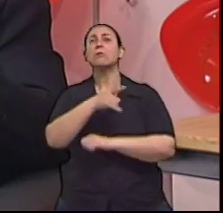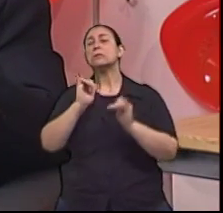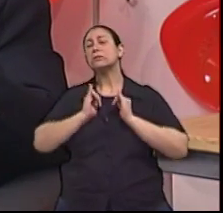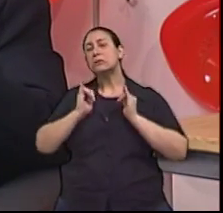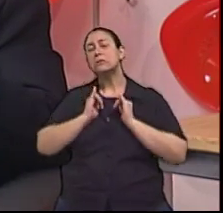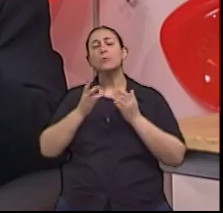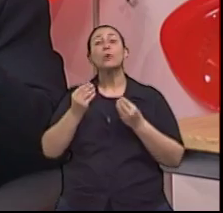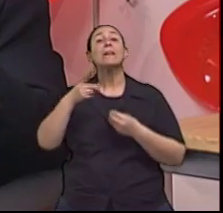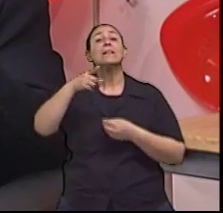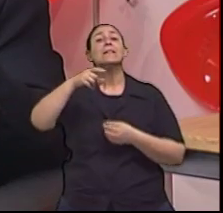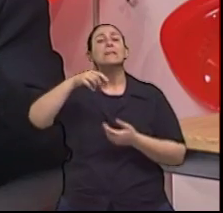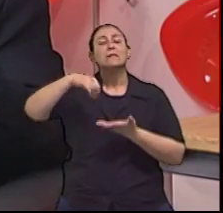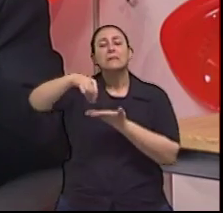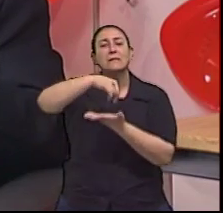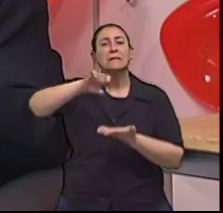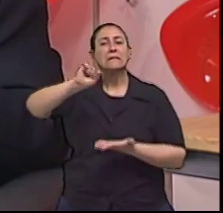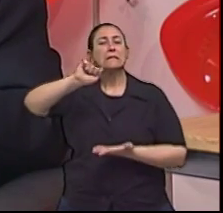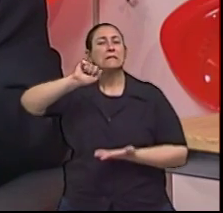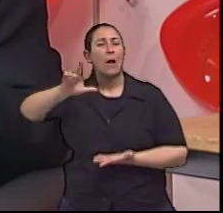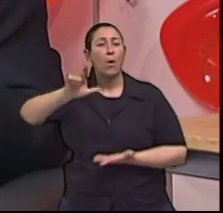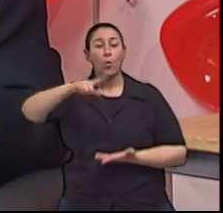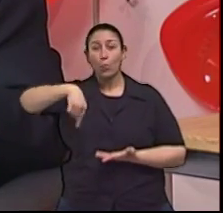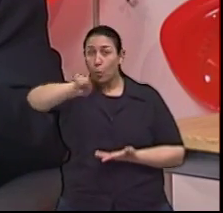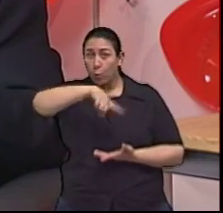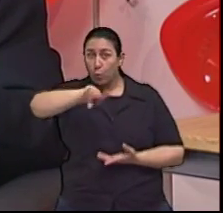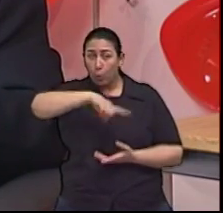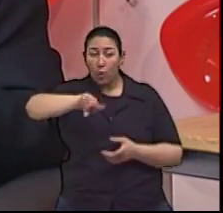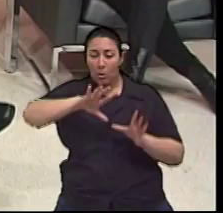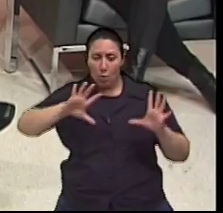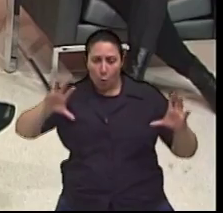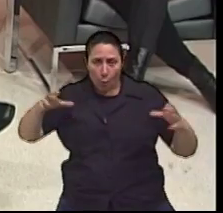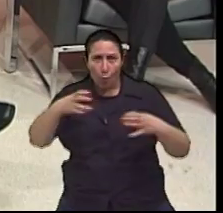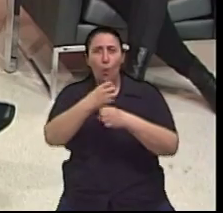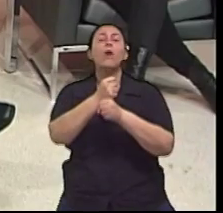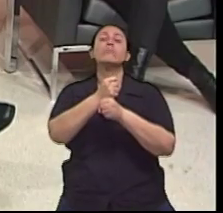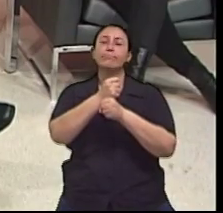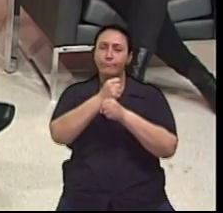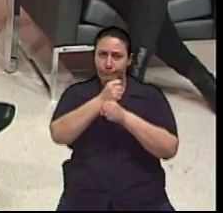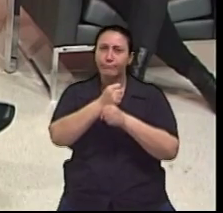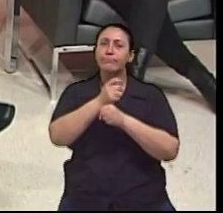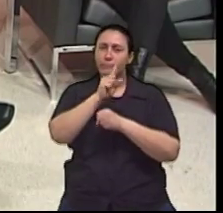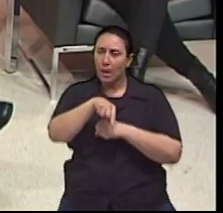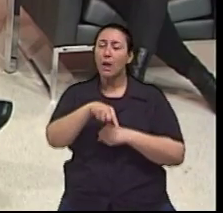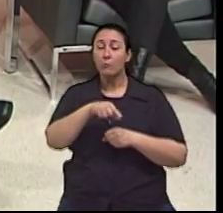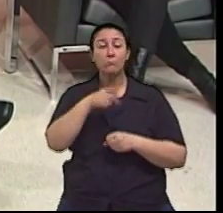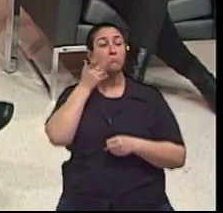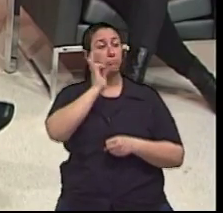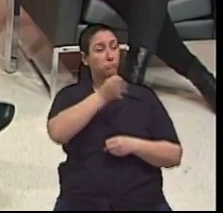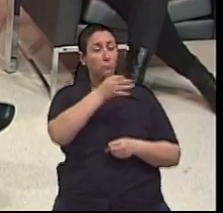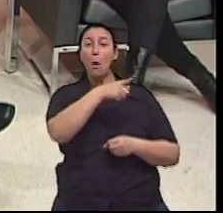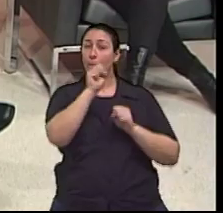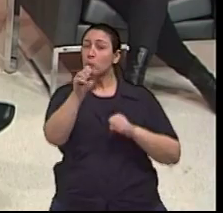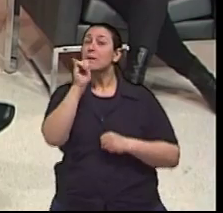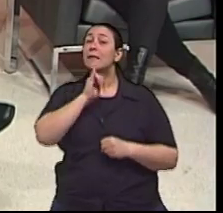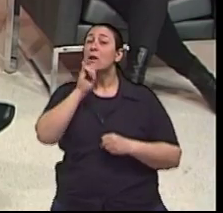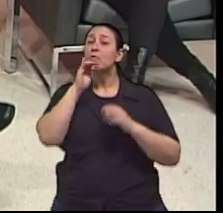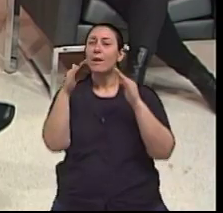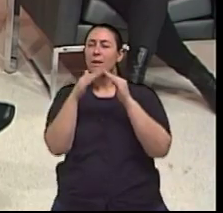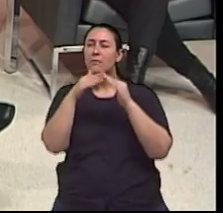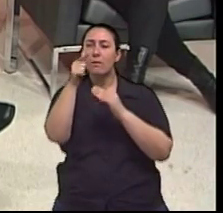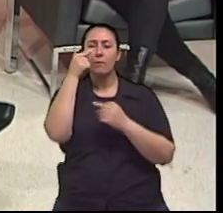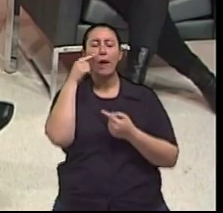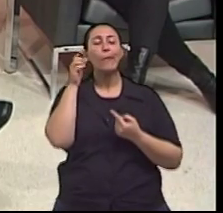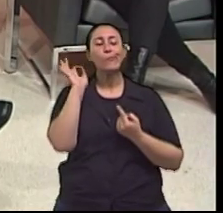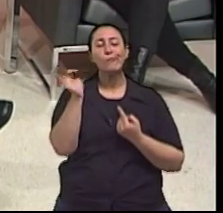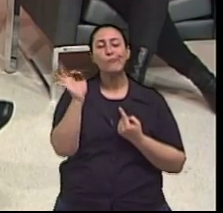sal. Então, tudo isso são fatores de risco para a demência vascular. Dá até para você fazer um testezinho em casa, começa a botar o xizinho,